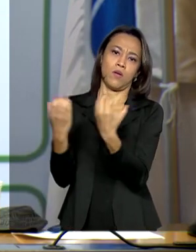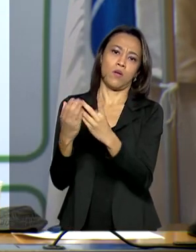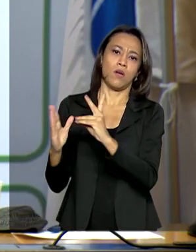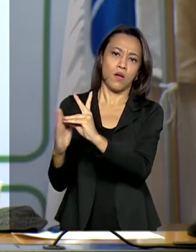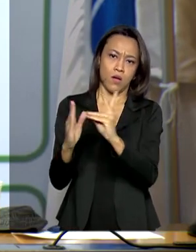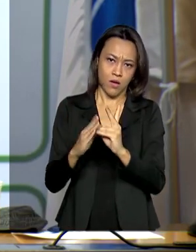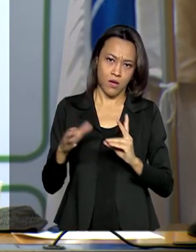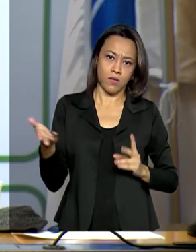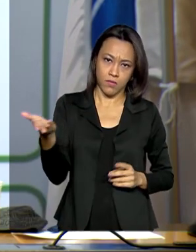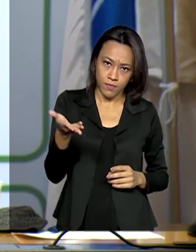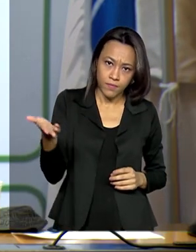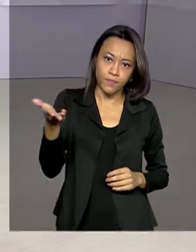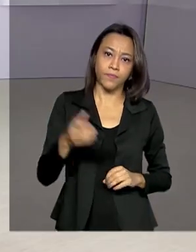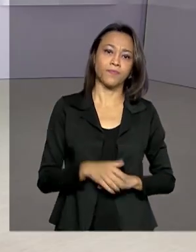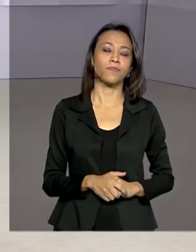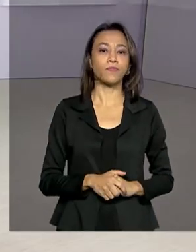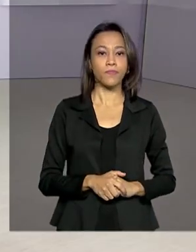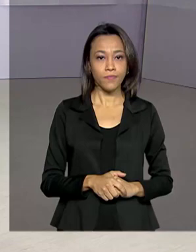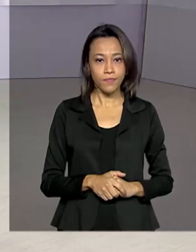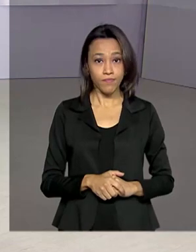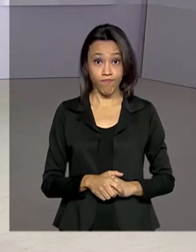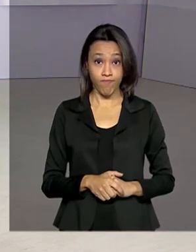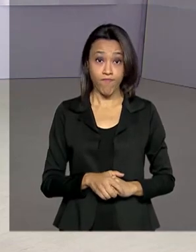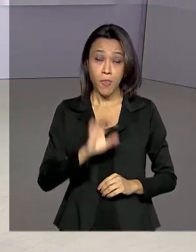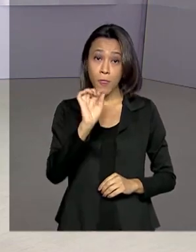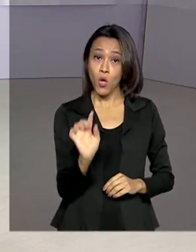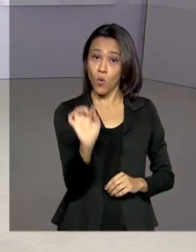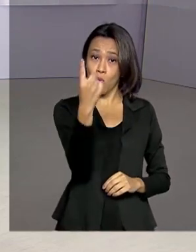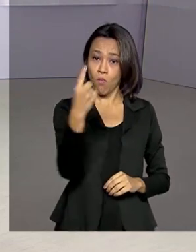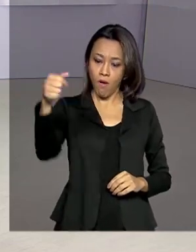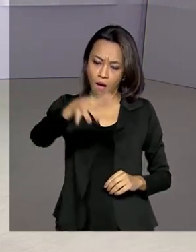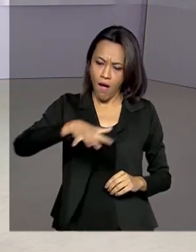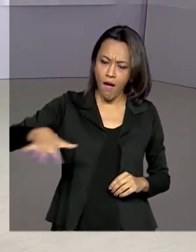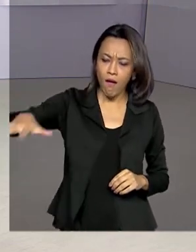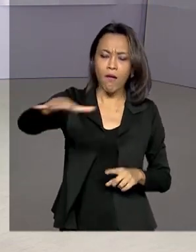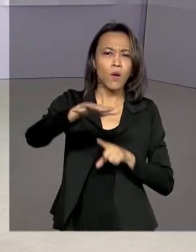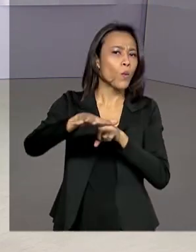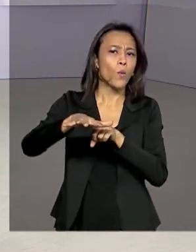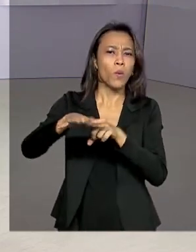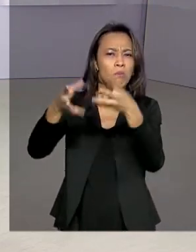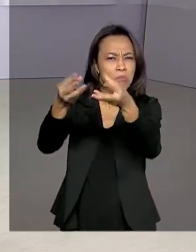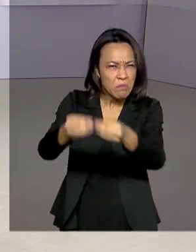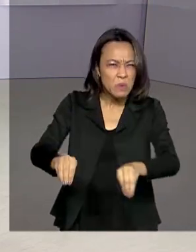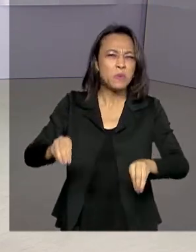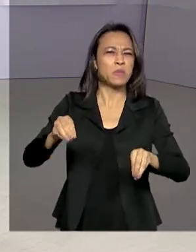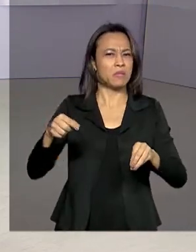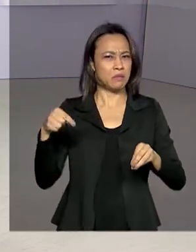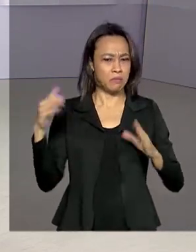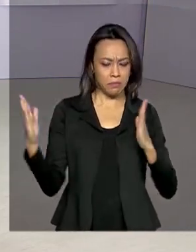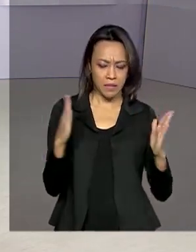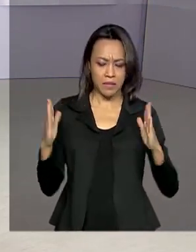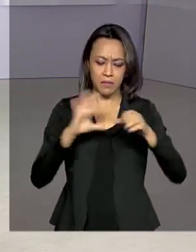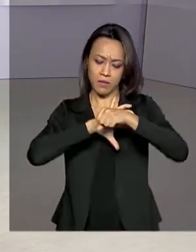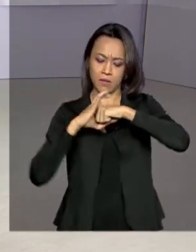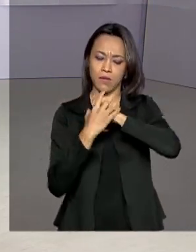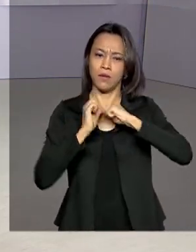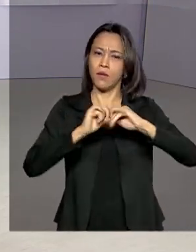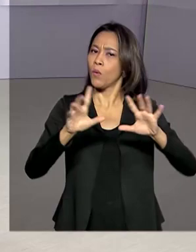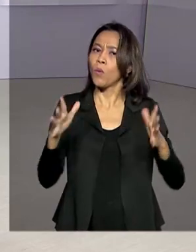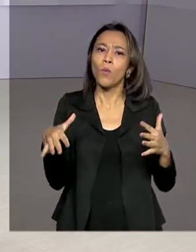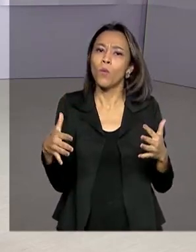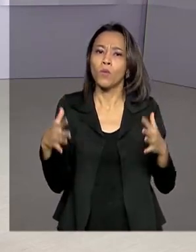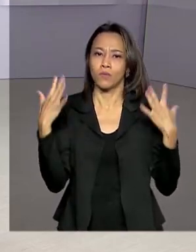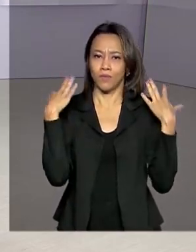complicações. Um dos setores mais afetados durante a pandemia foi o turismo. E para